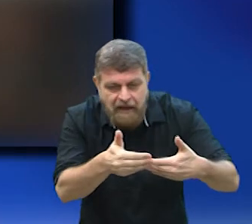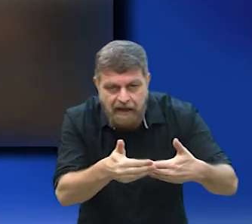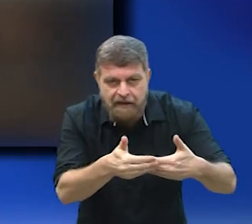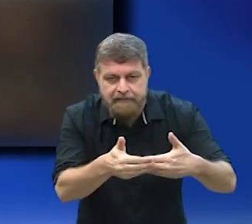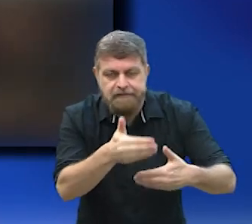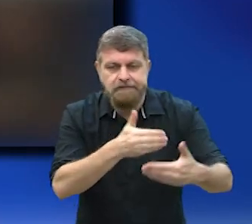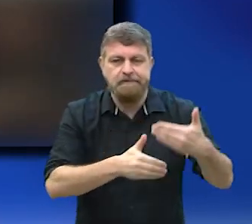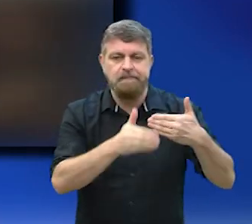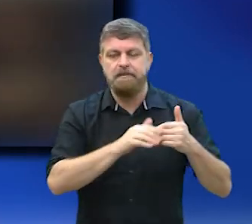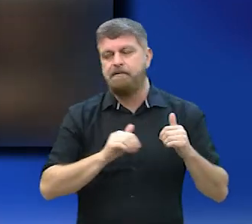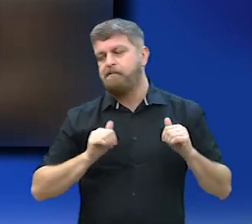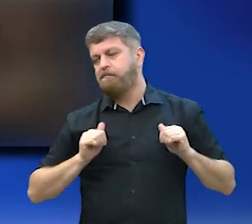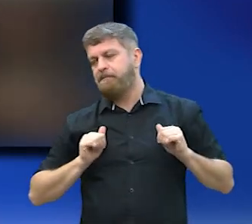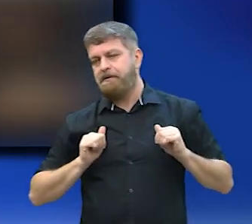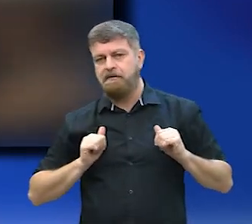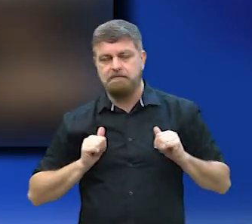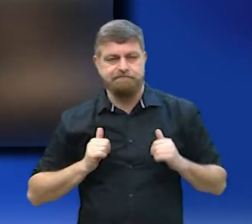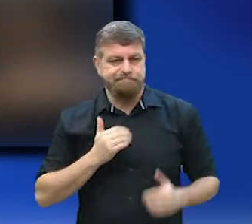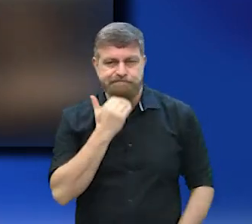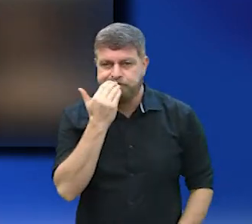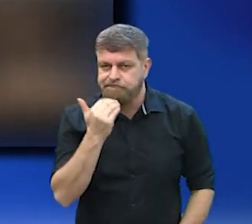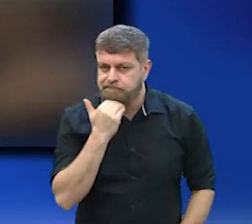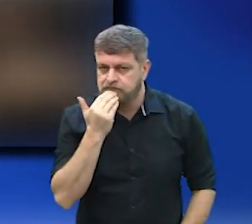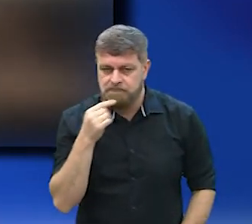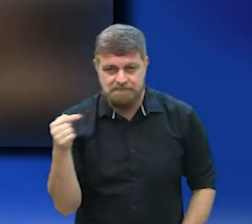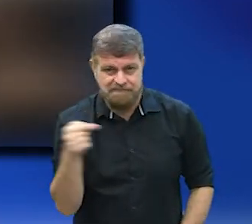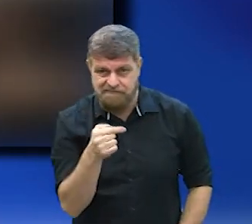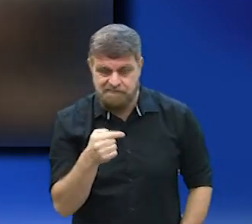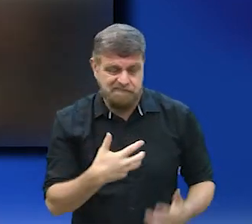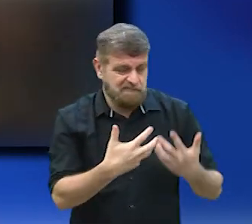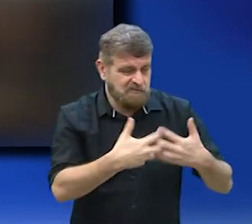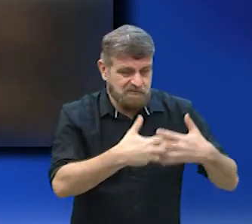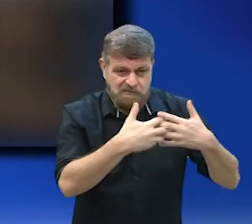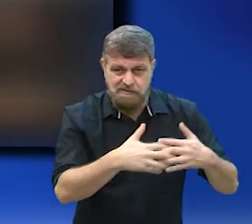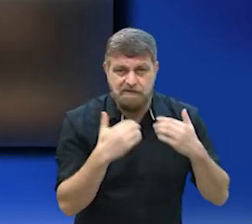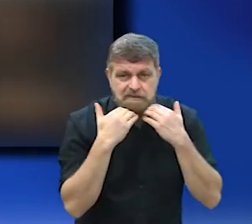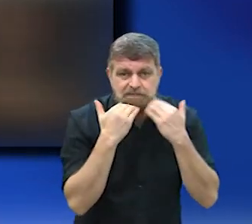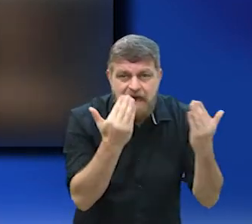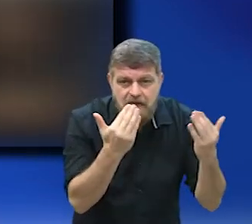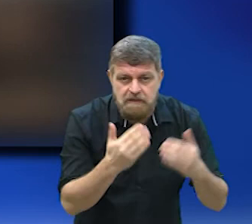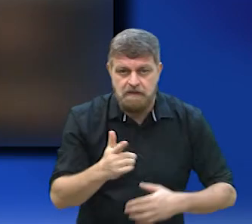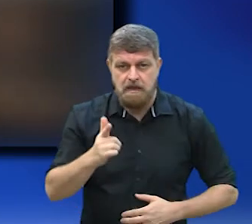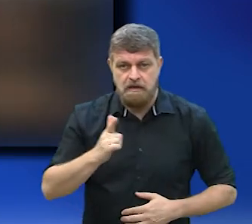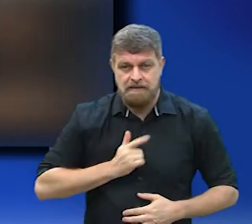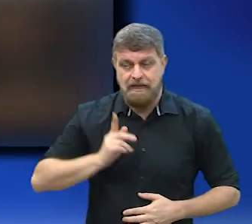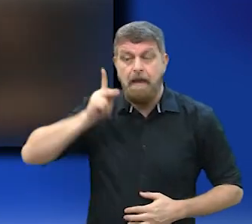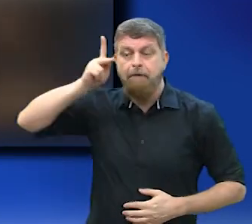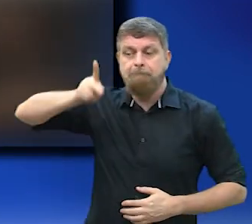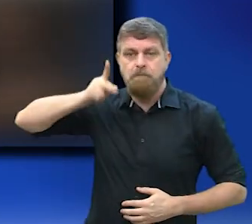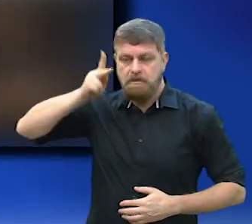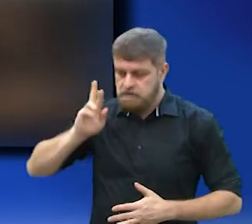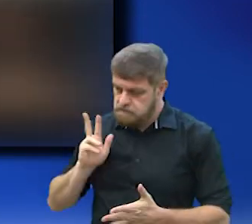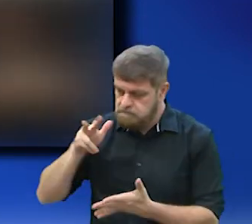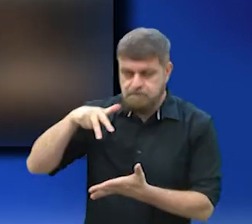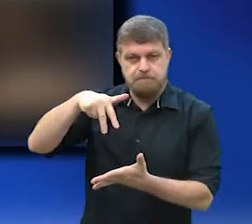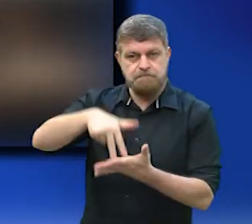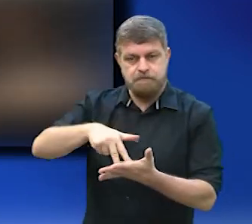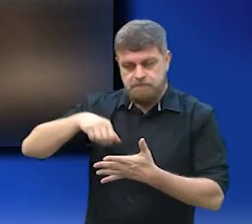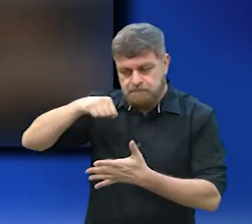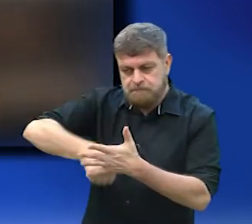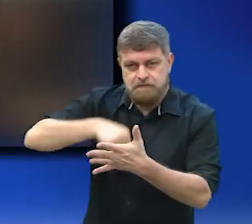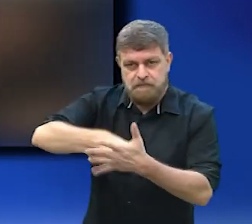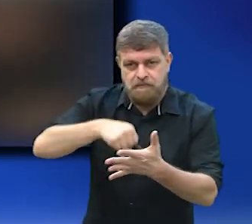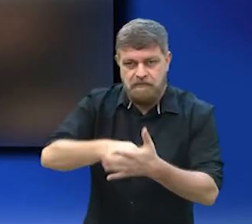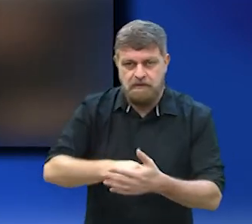passo para frente e um passo e meio para trás. Ou seja, nenhuma coisa não anda. Precisa ter disposição política.